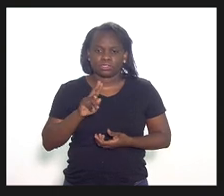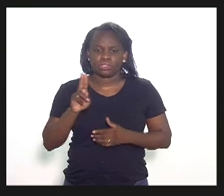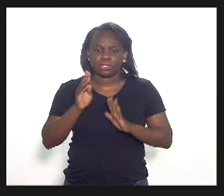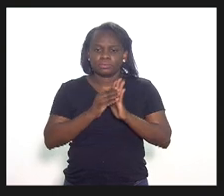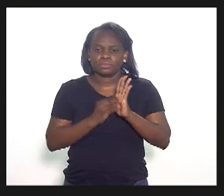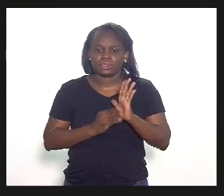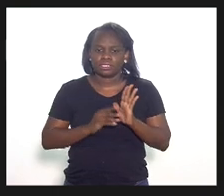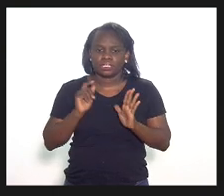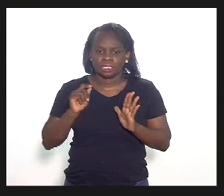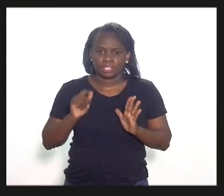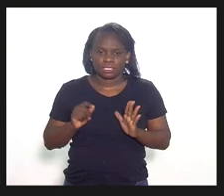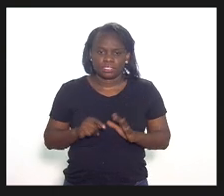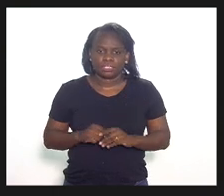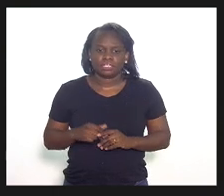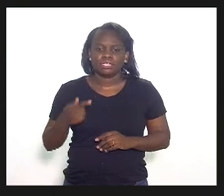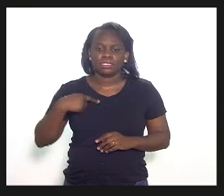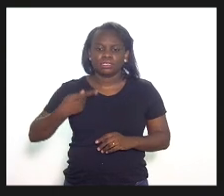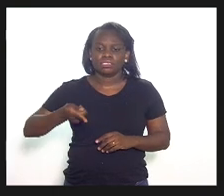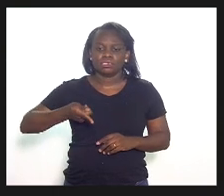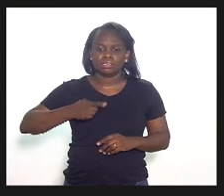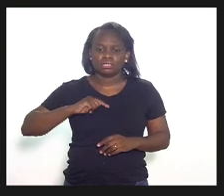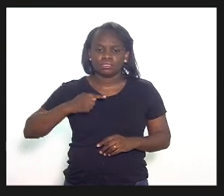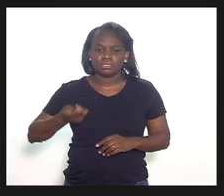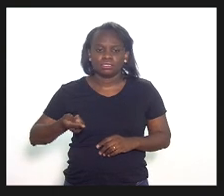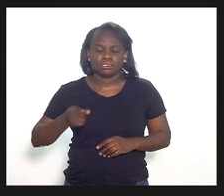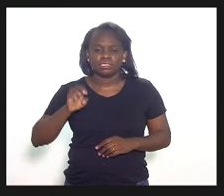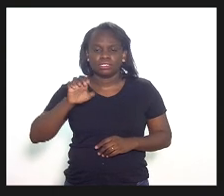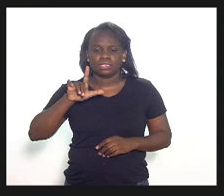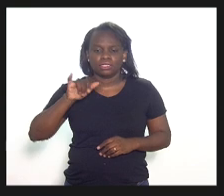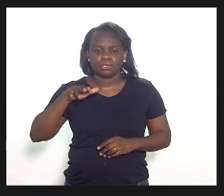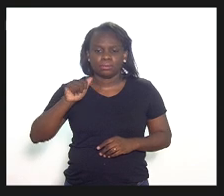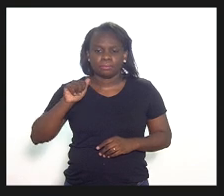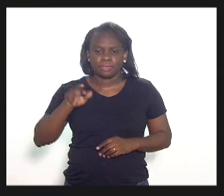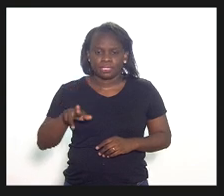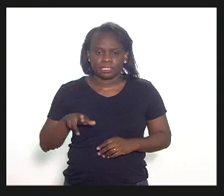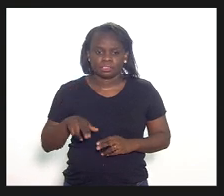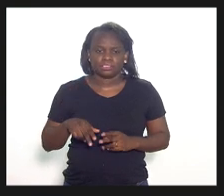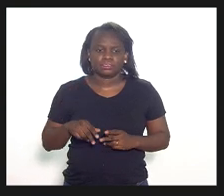Quem são os espíritos? Depois de mim. Eleomar Coelho,